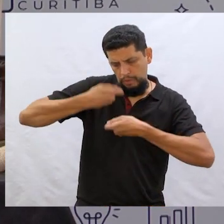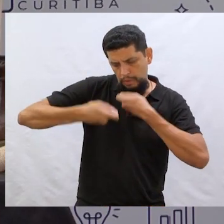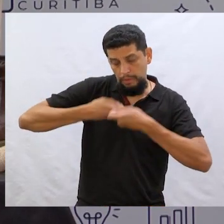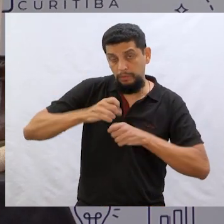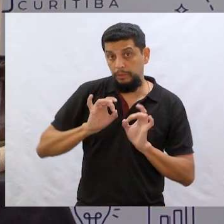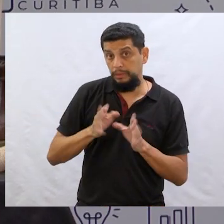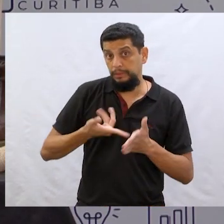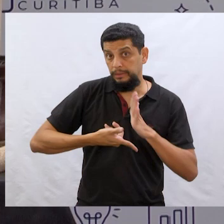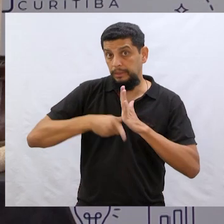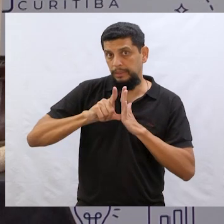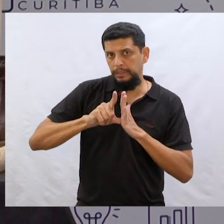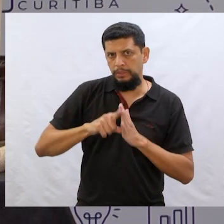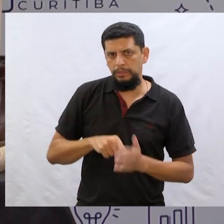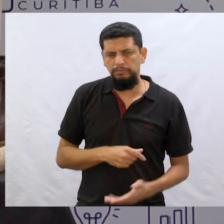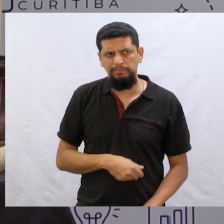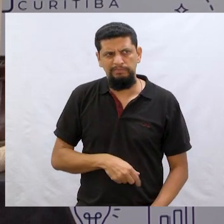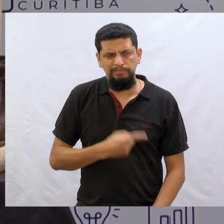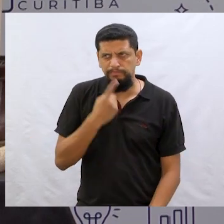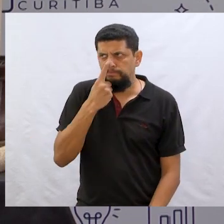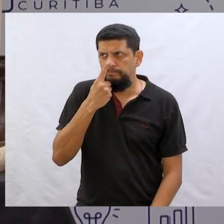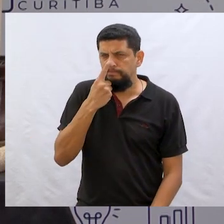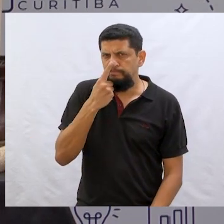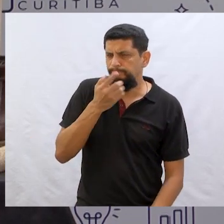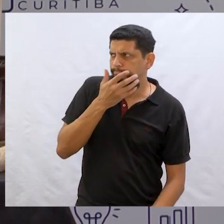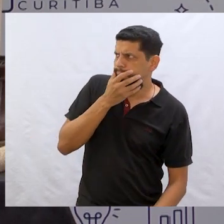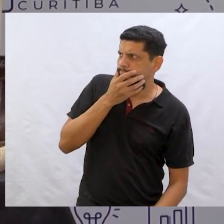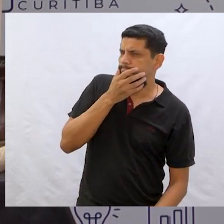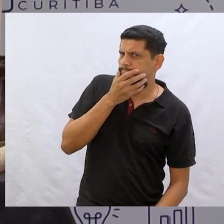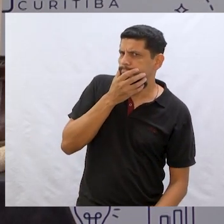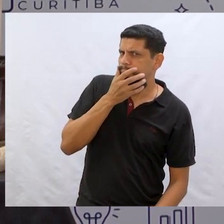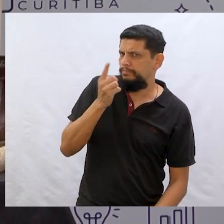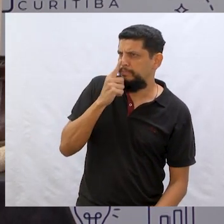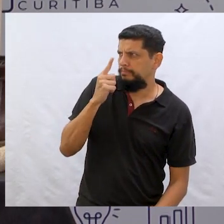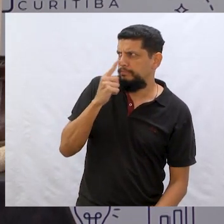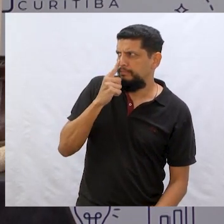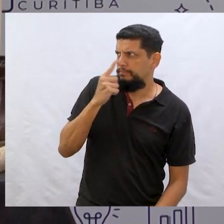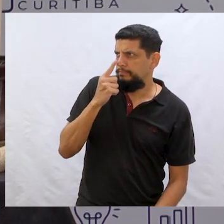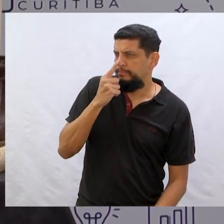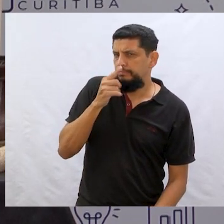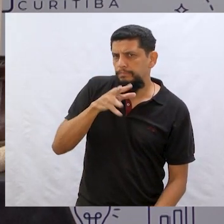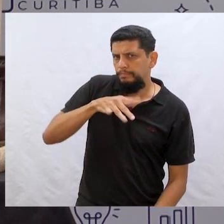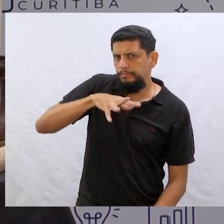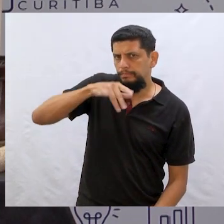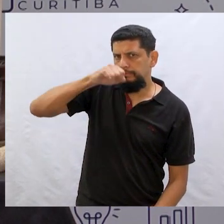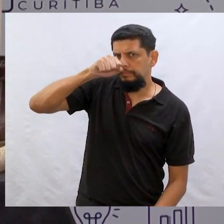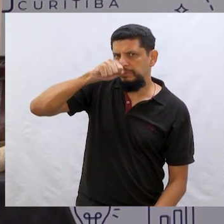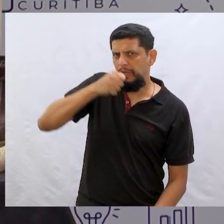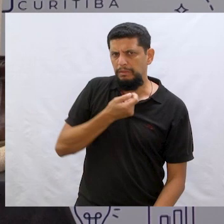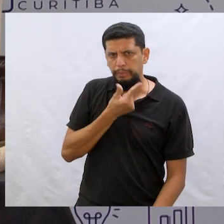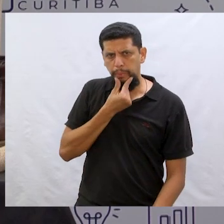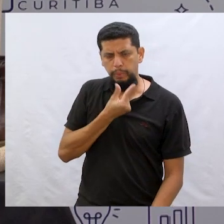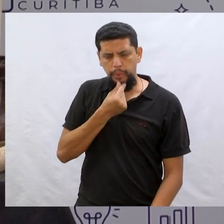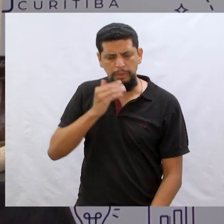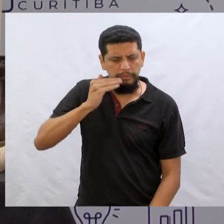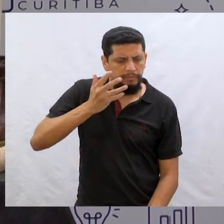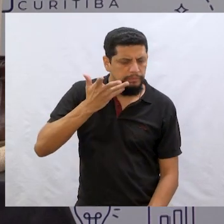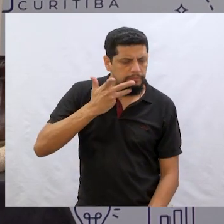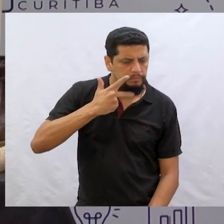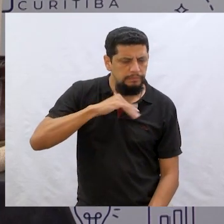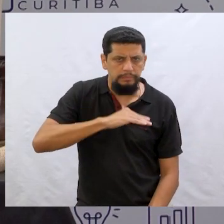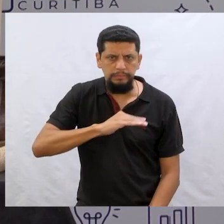Só que antes disso, ele começou a fazer assim ó Hum, sinto o cheiro de menino.